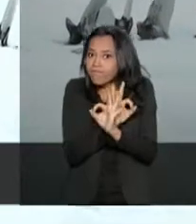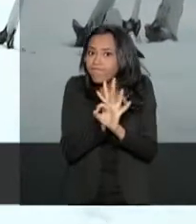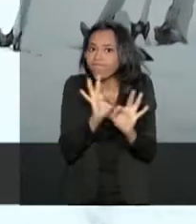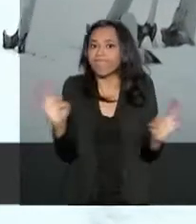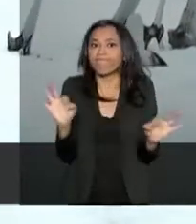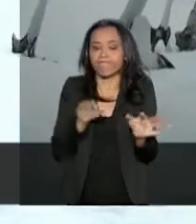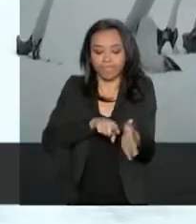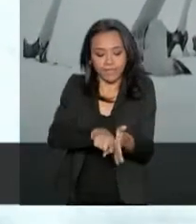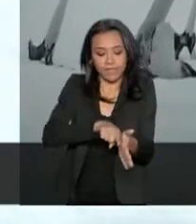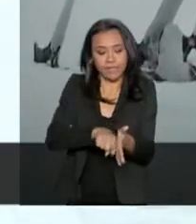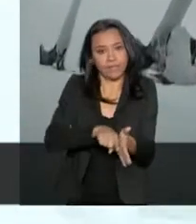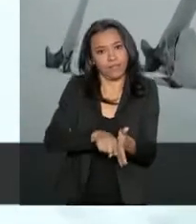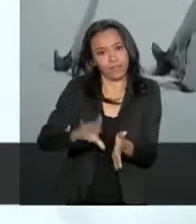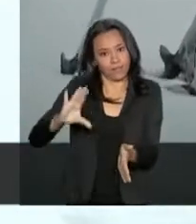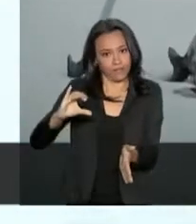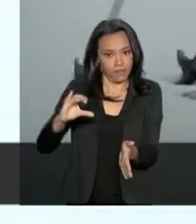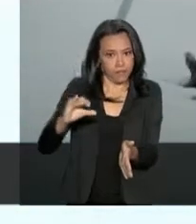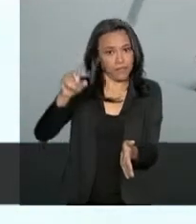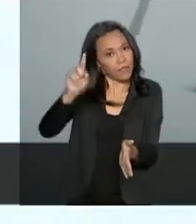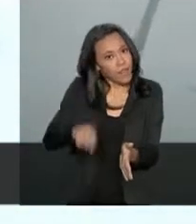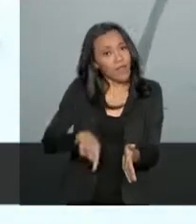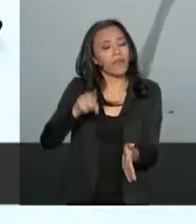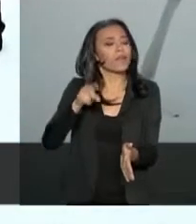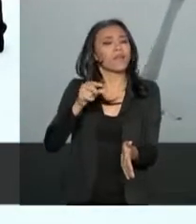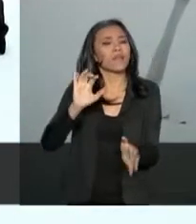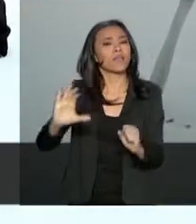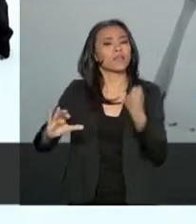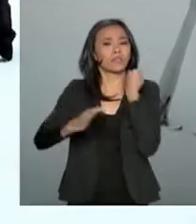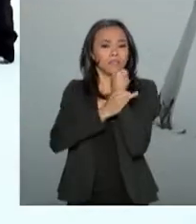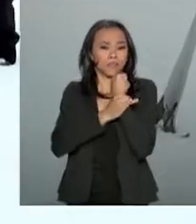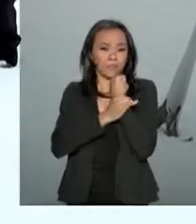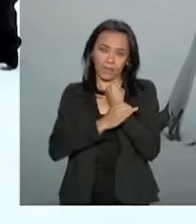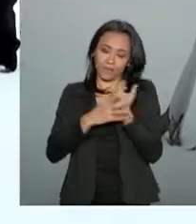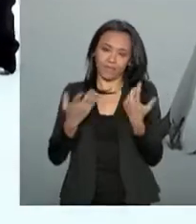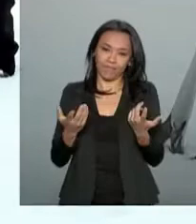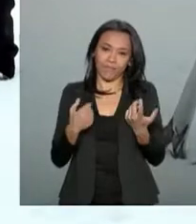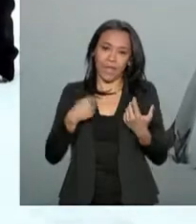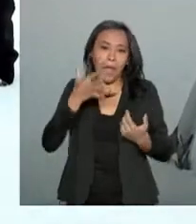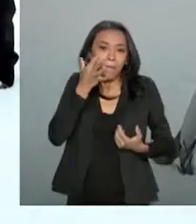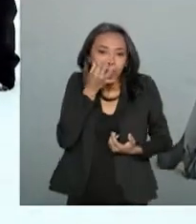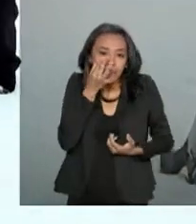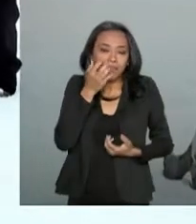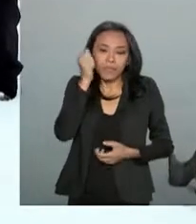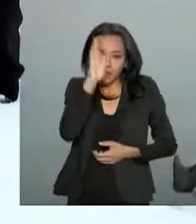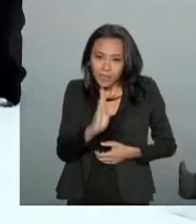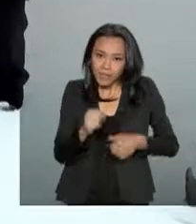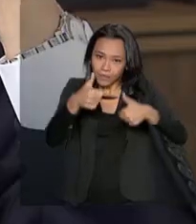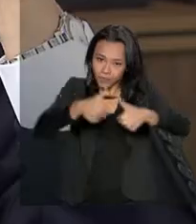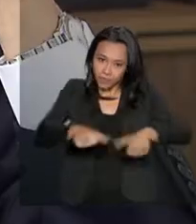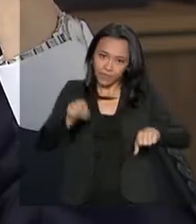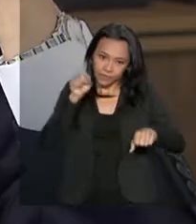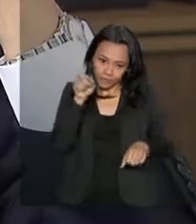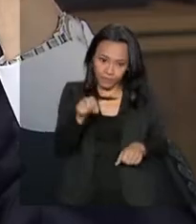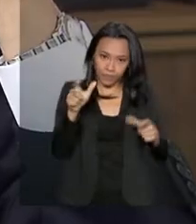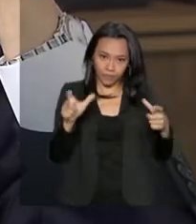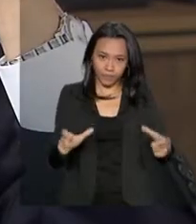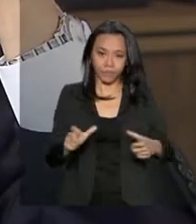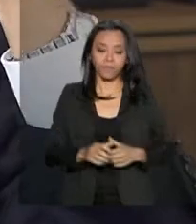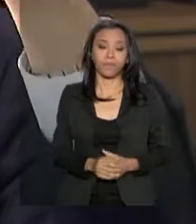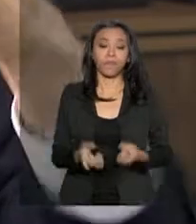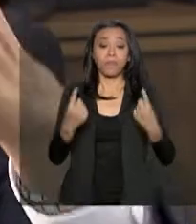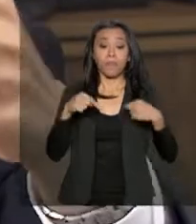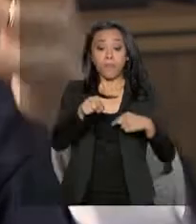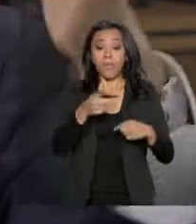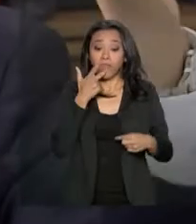que é justamente o que garante a presença do Brasil aqui no continente gelado. Nós estamos falando de